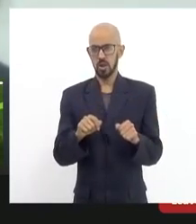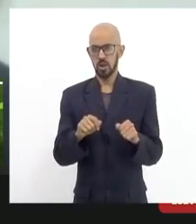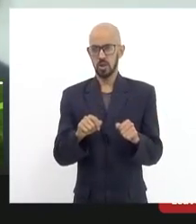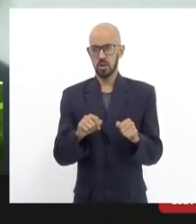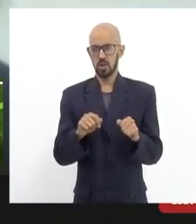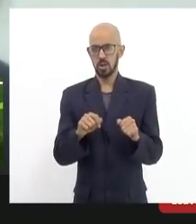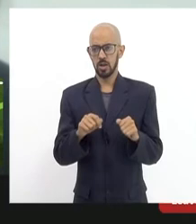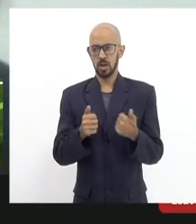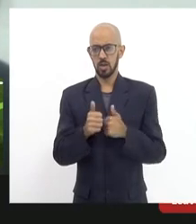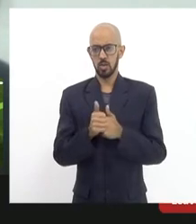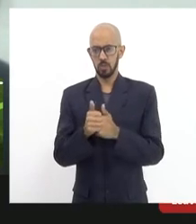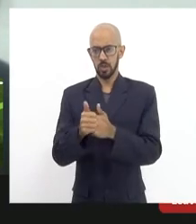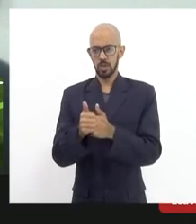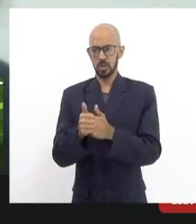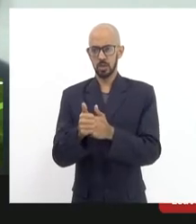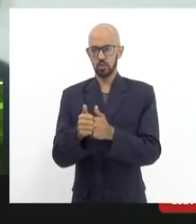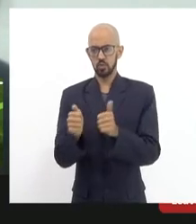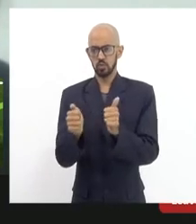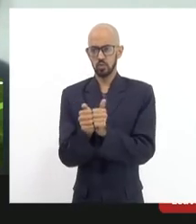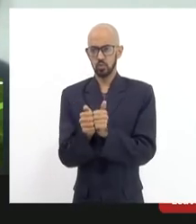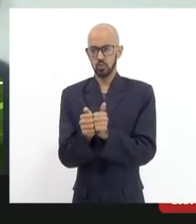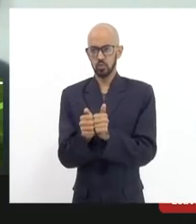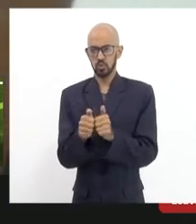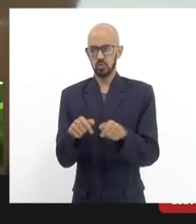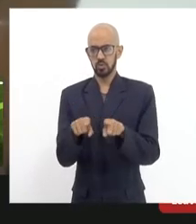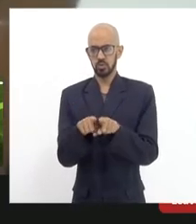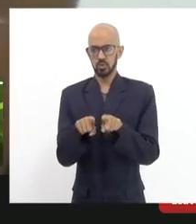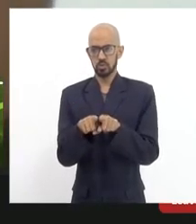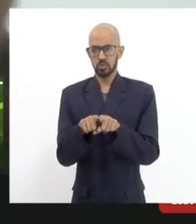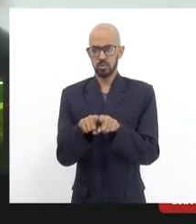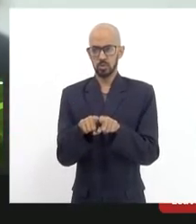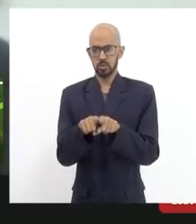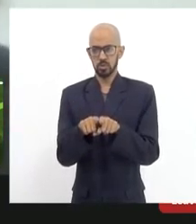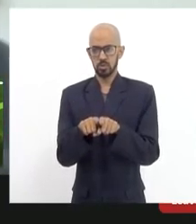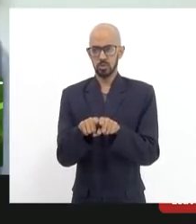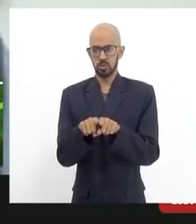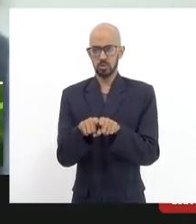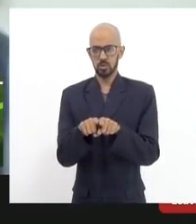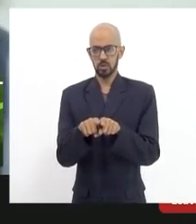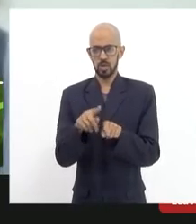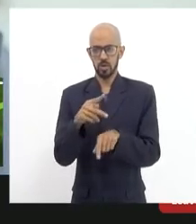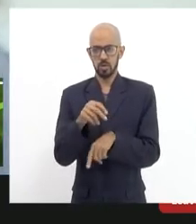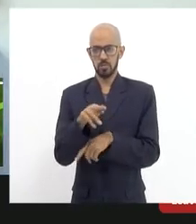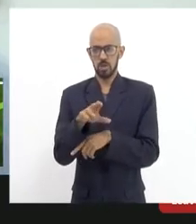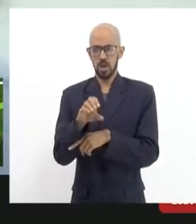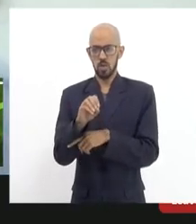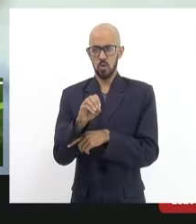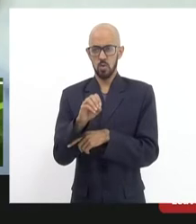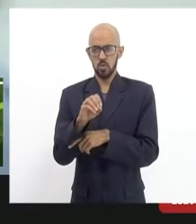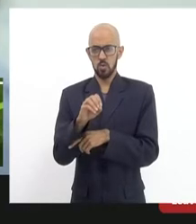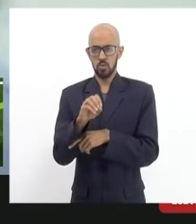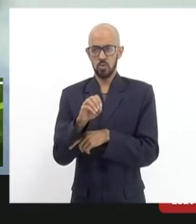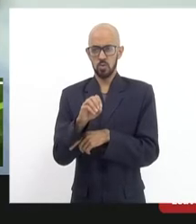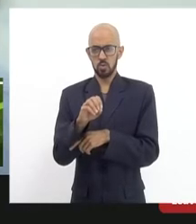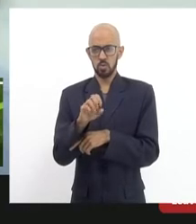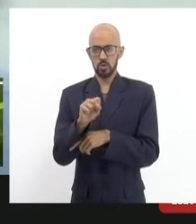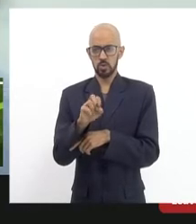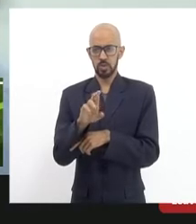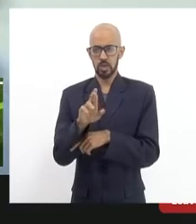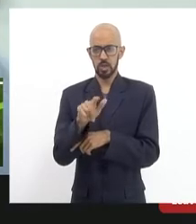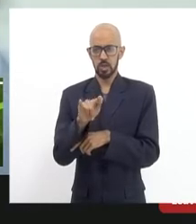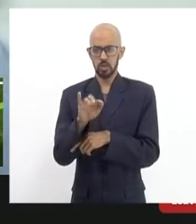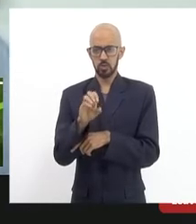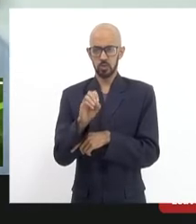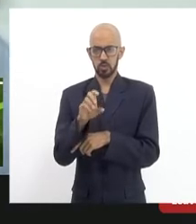acompanhando de perto o Paulo o Paulo sabe um show ele realmente apresentou a